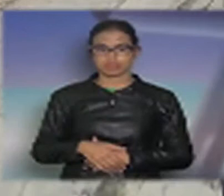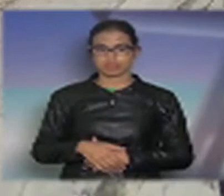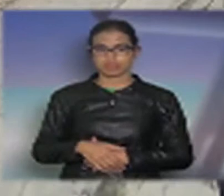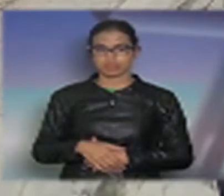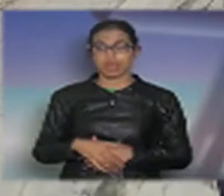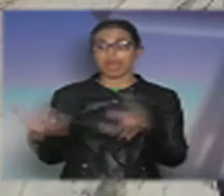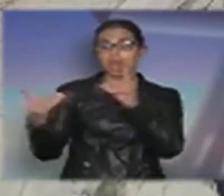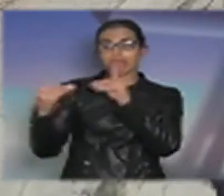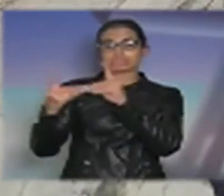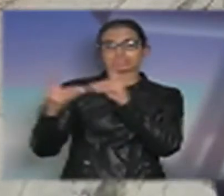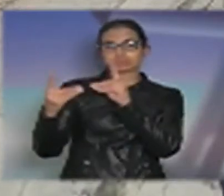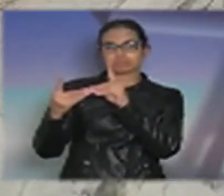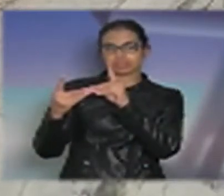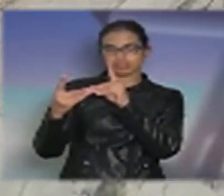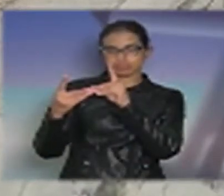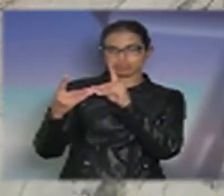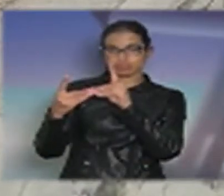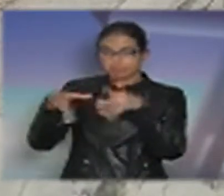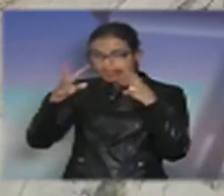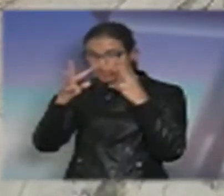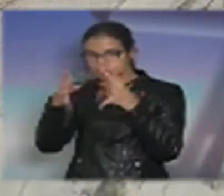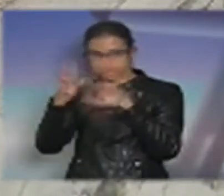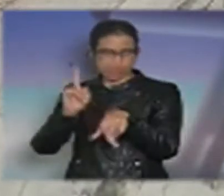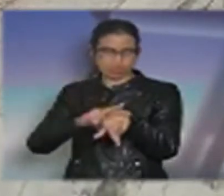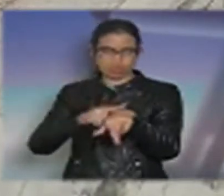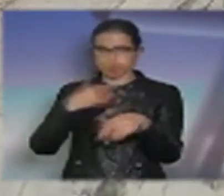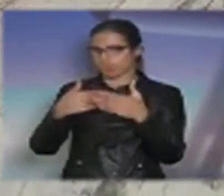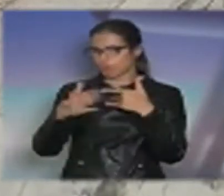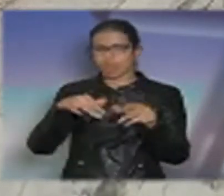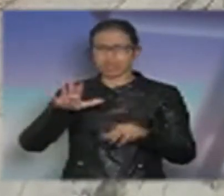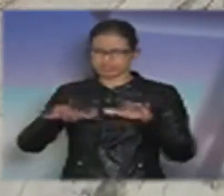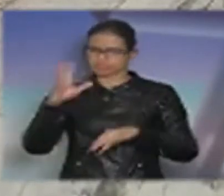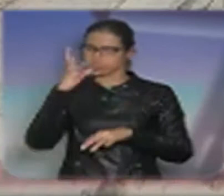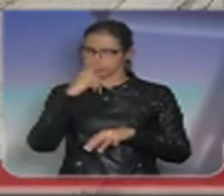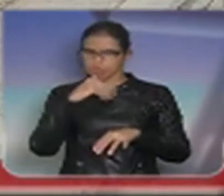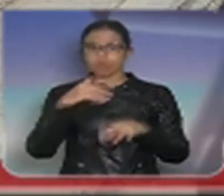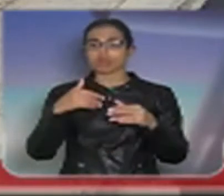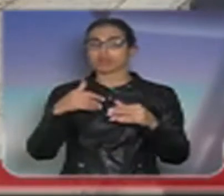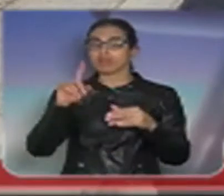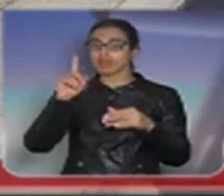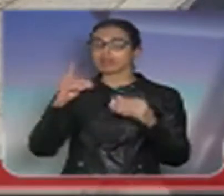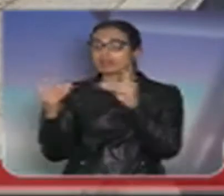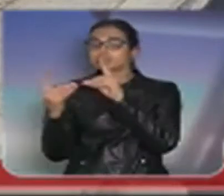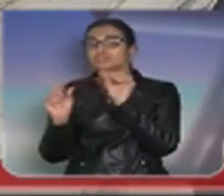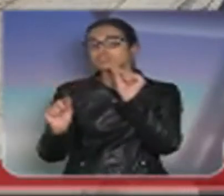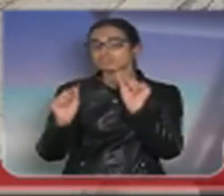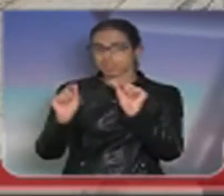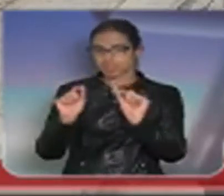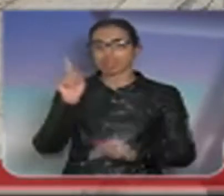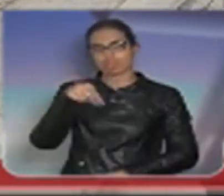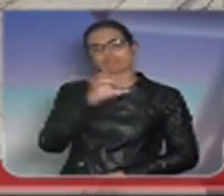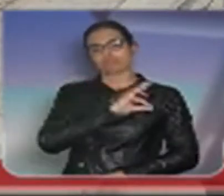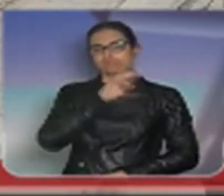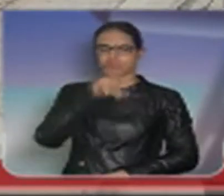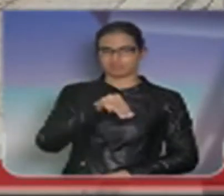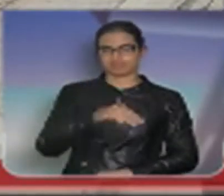pessoa em qualquer lugar do Estado de São Paulo, qualquer dia, qualquer horário, mesmo que demore às vezes, é um policial militar. É um policial militar.